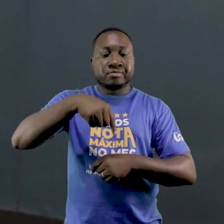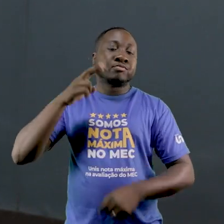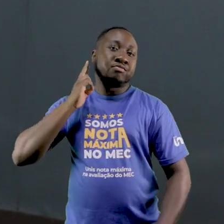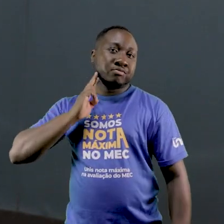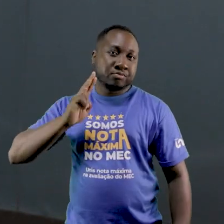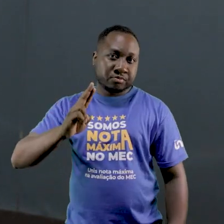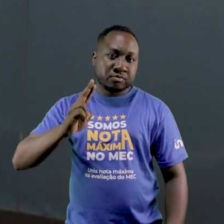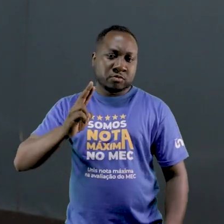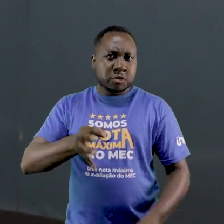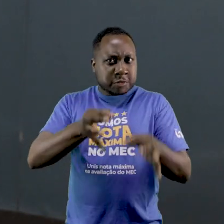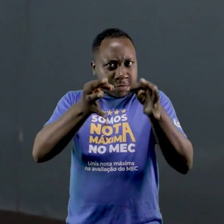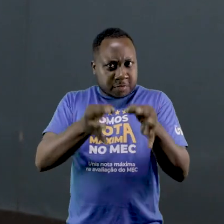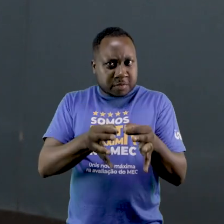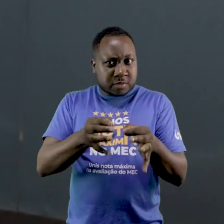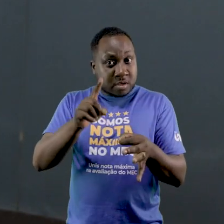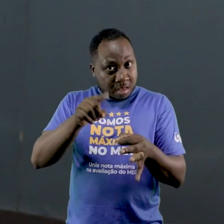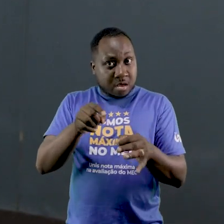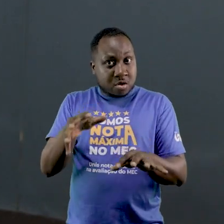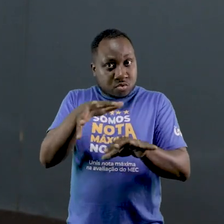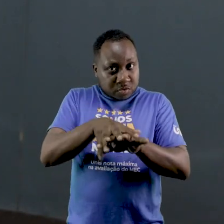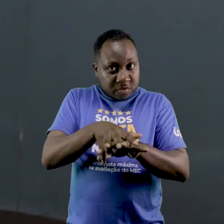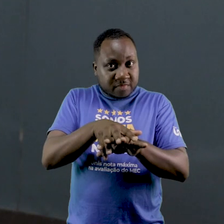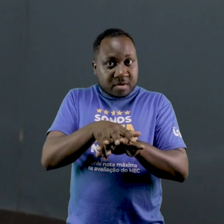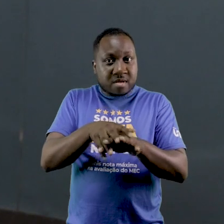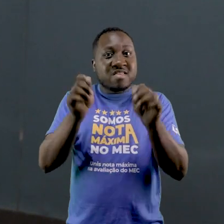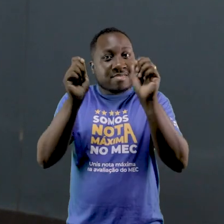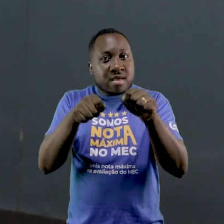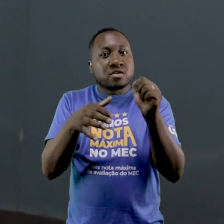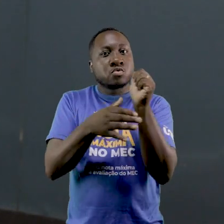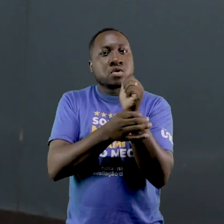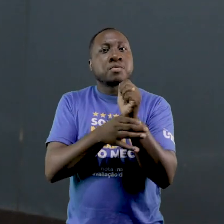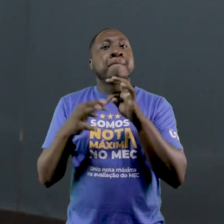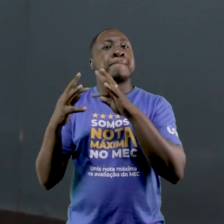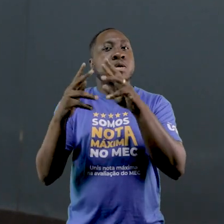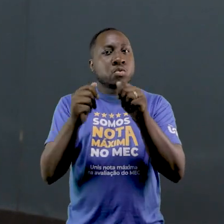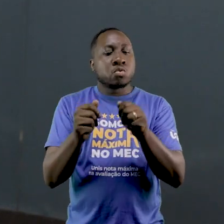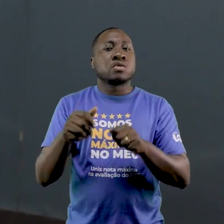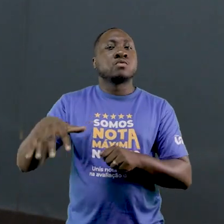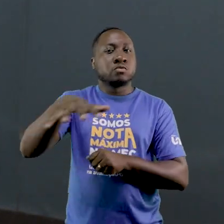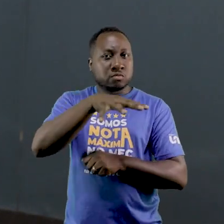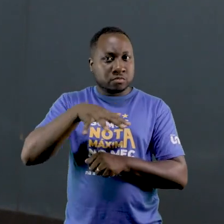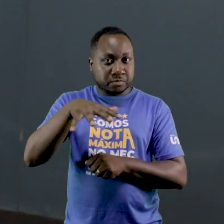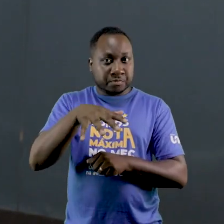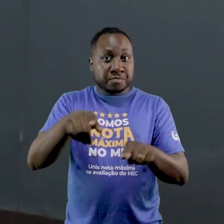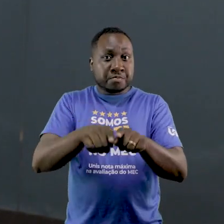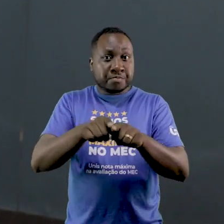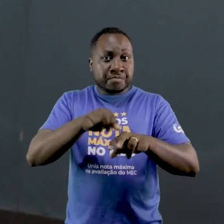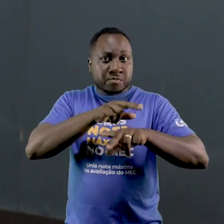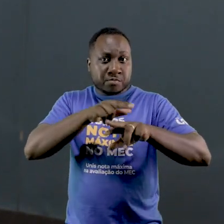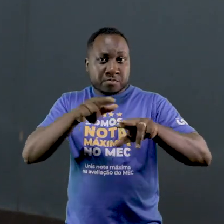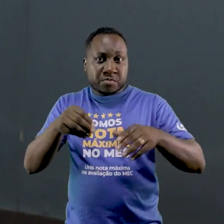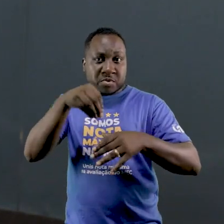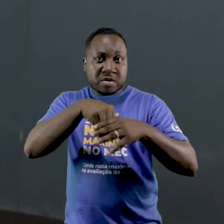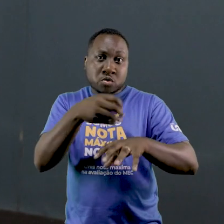para garantir que sejam inclusivas e promovam um ambiente seguro para todas as pessoas. Contamos também